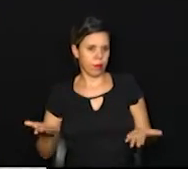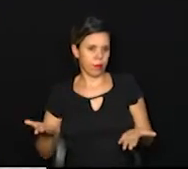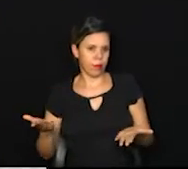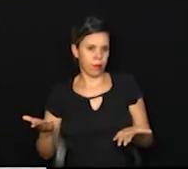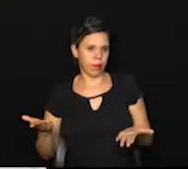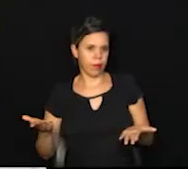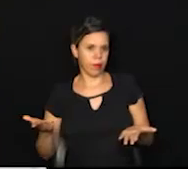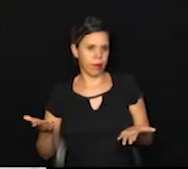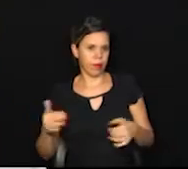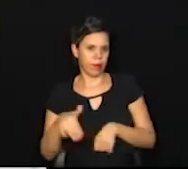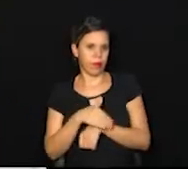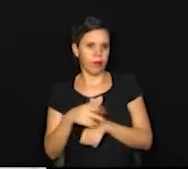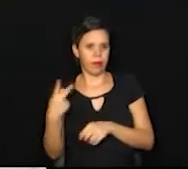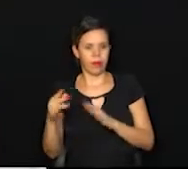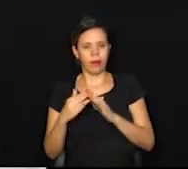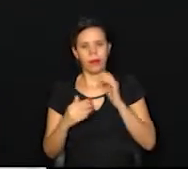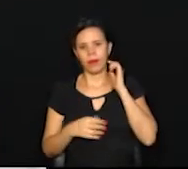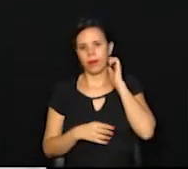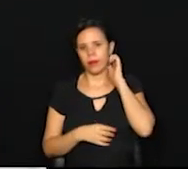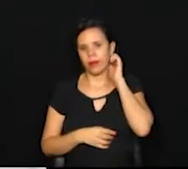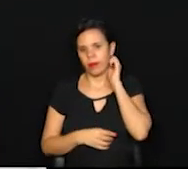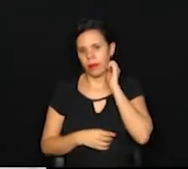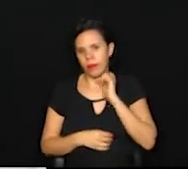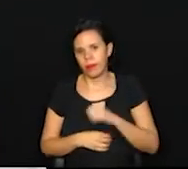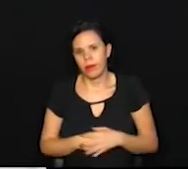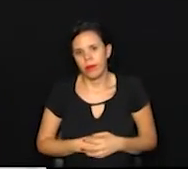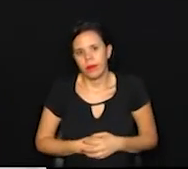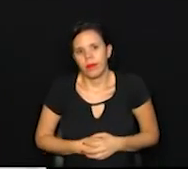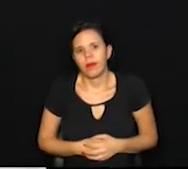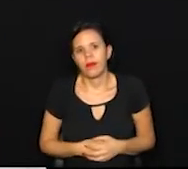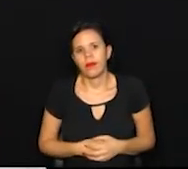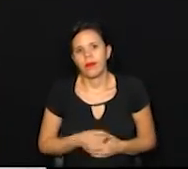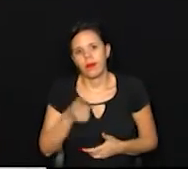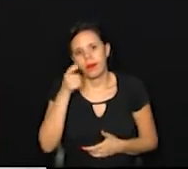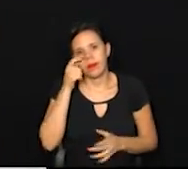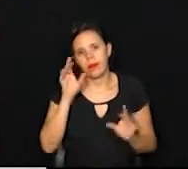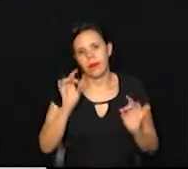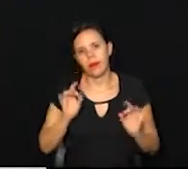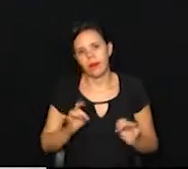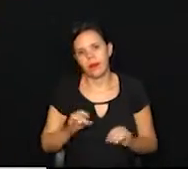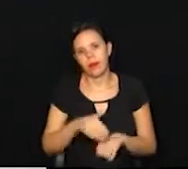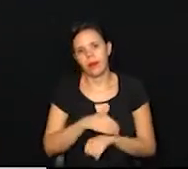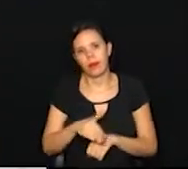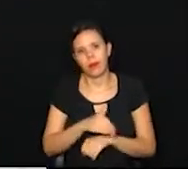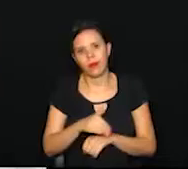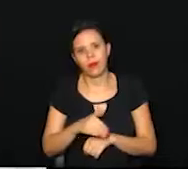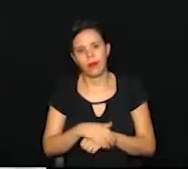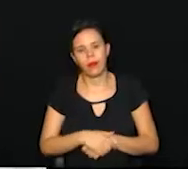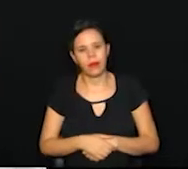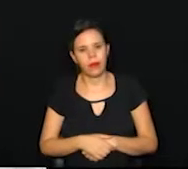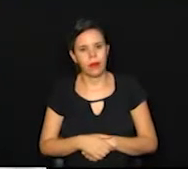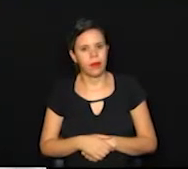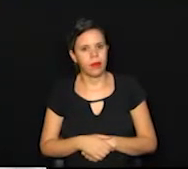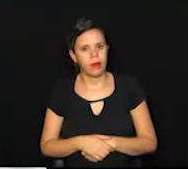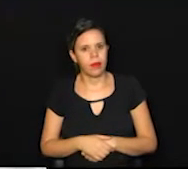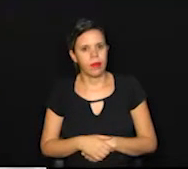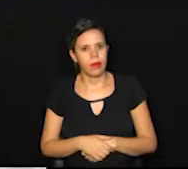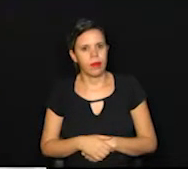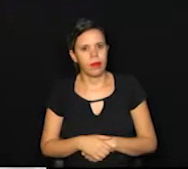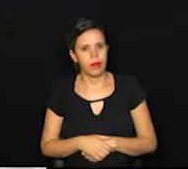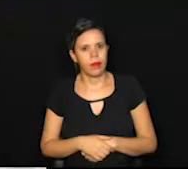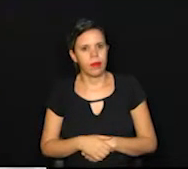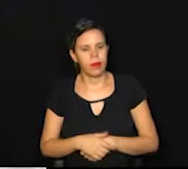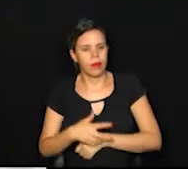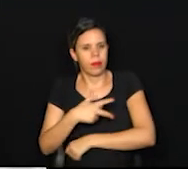você vai fazer isso com o endereço da sua casa. Vamos ver os detalhes do endereço, porque é para aparecer, Gabriel, uma